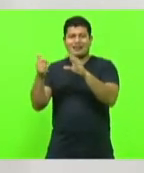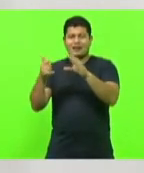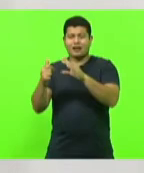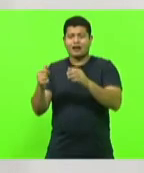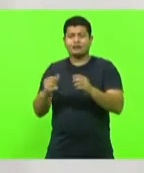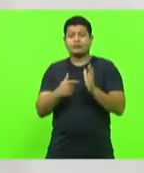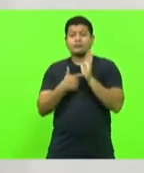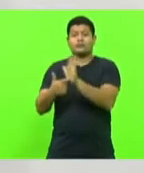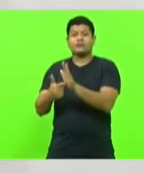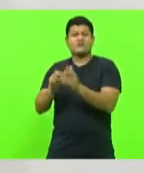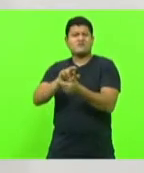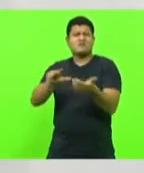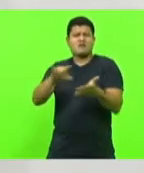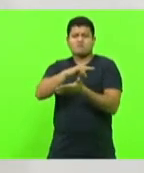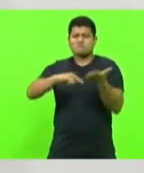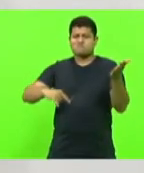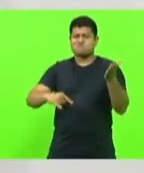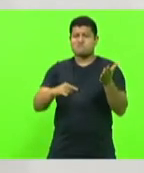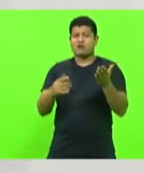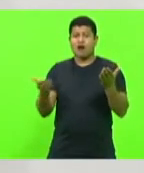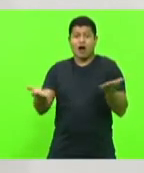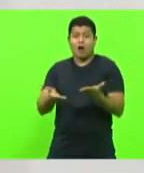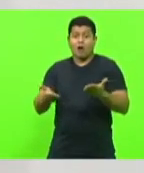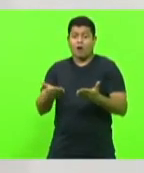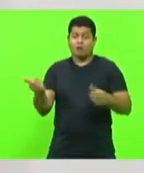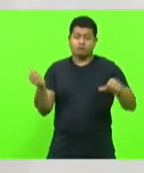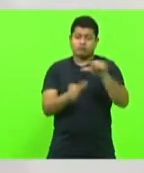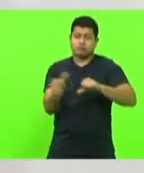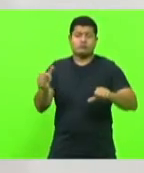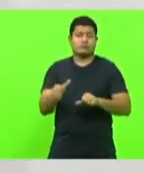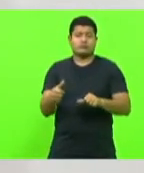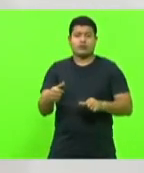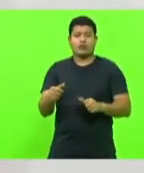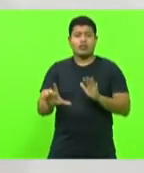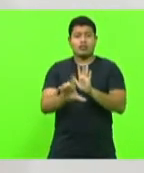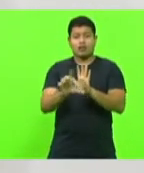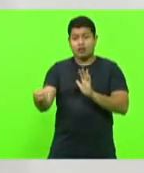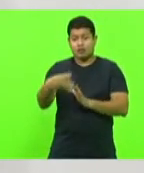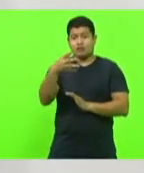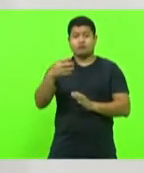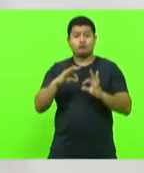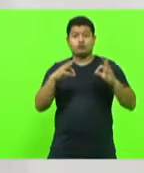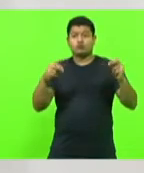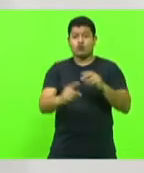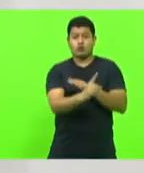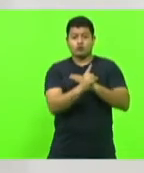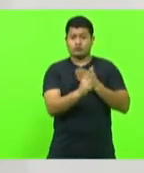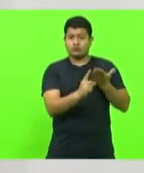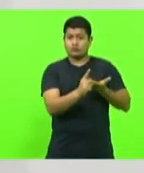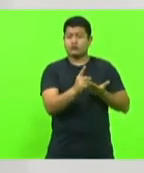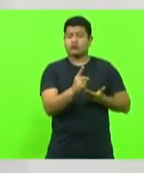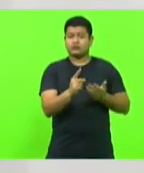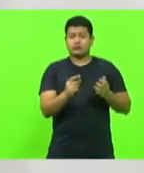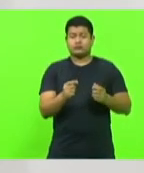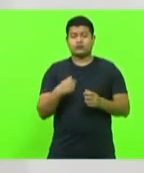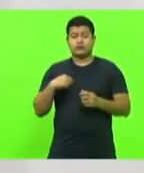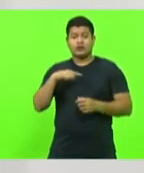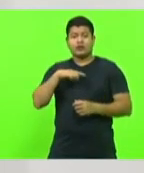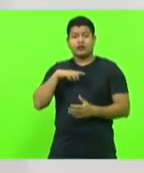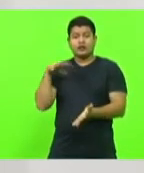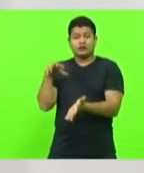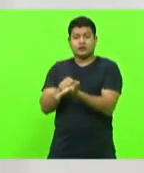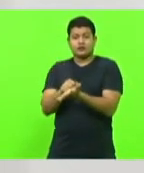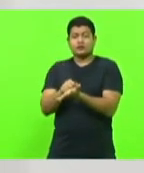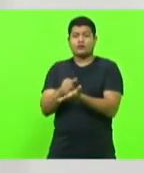documentos. Com a nova lei, todos os consumidores inscritos no Cadastro Único do Governo Federal